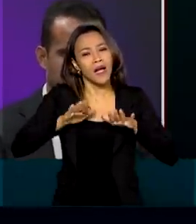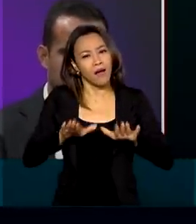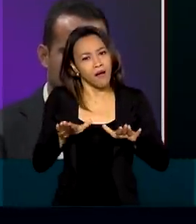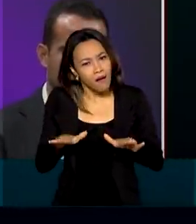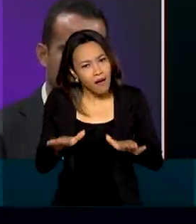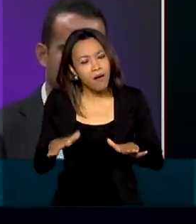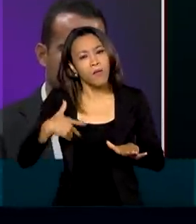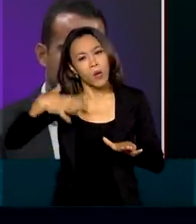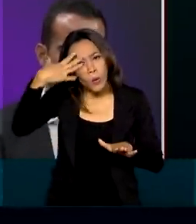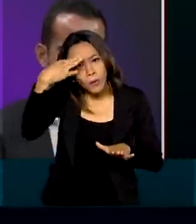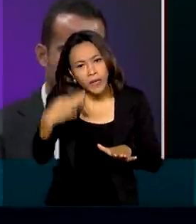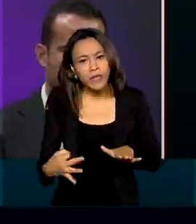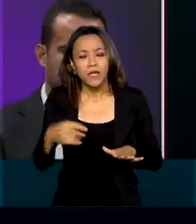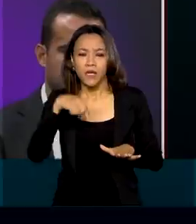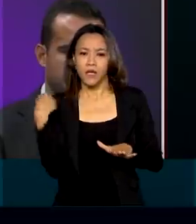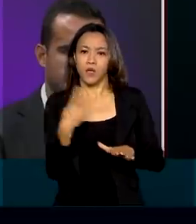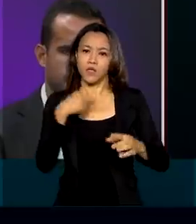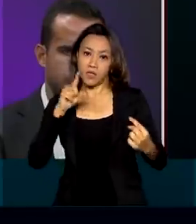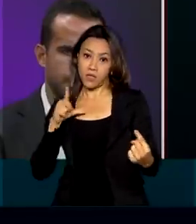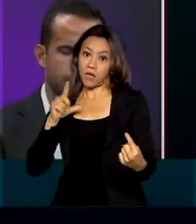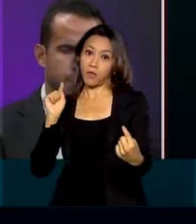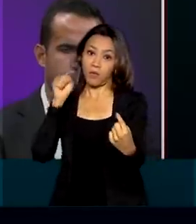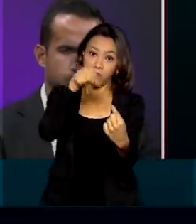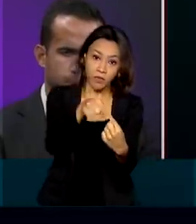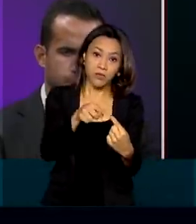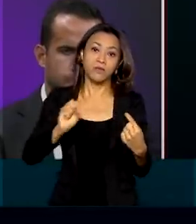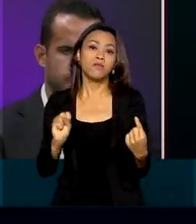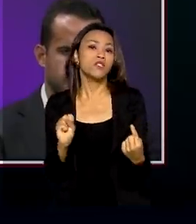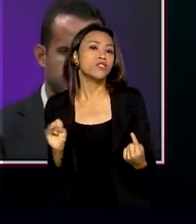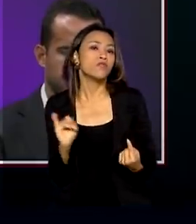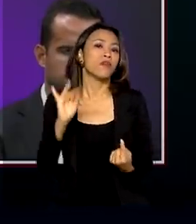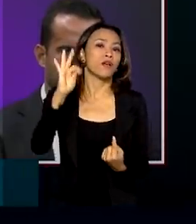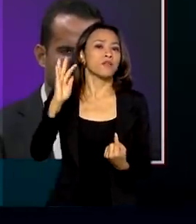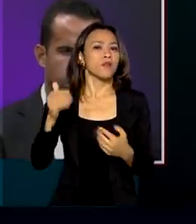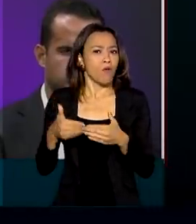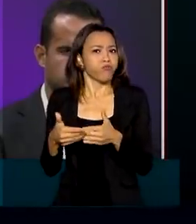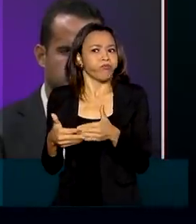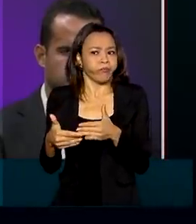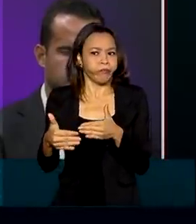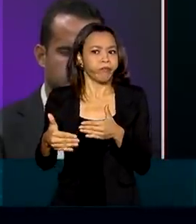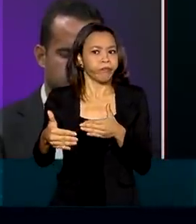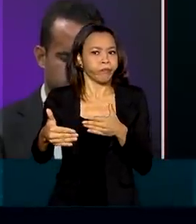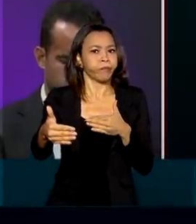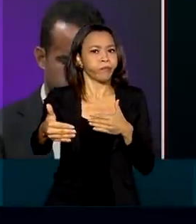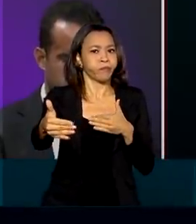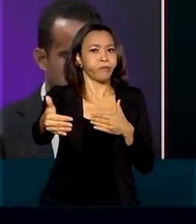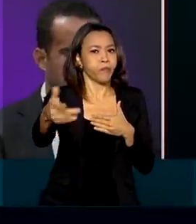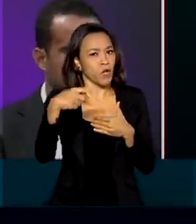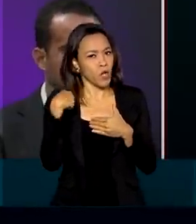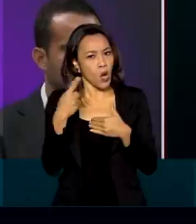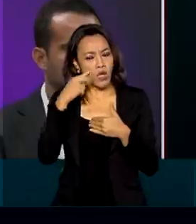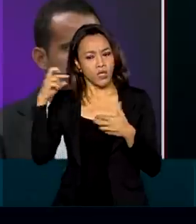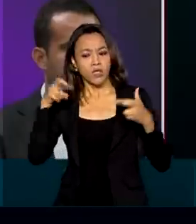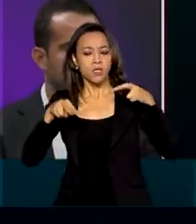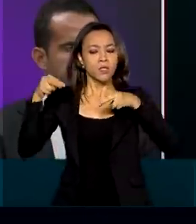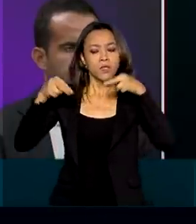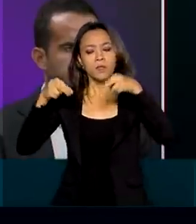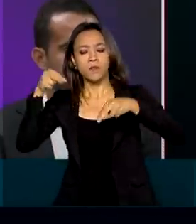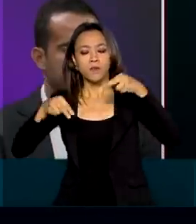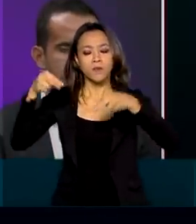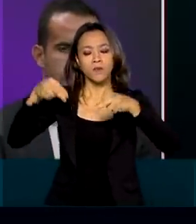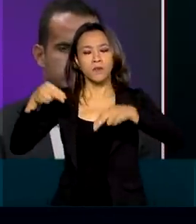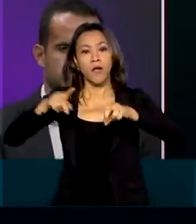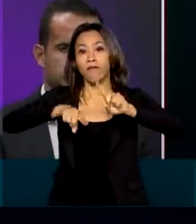entendendo que nós temos uma meta de inflação, que uma meta de longo prazo, que estamos olhando todas as variáveis,